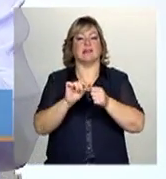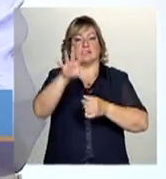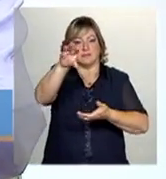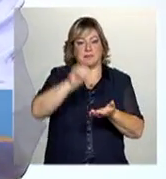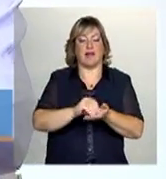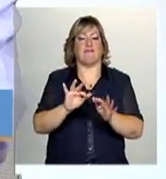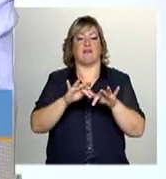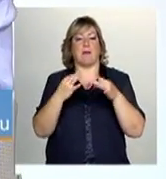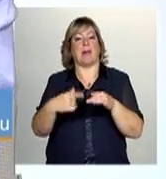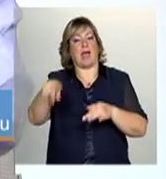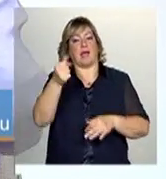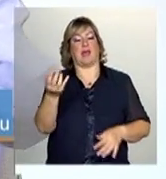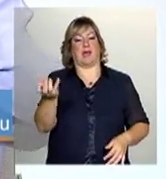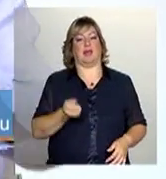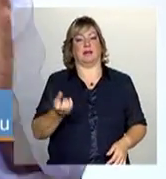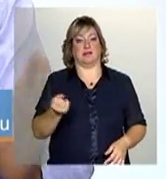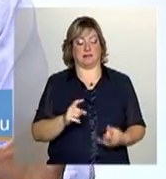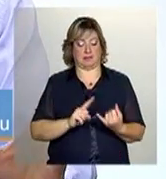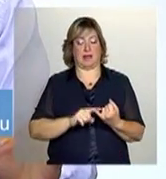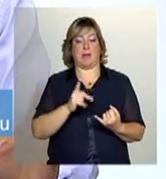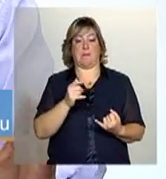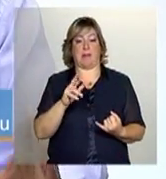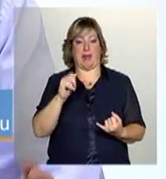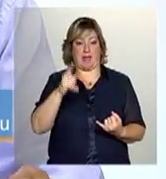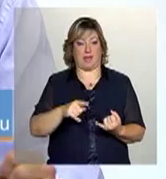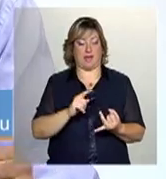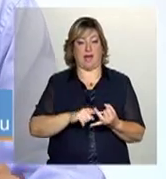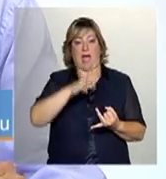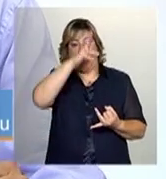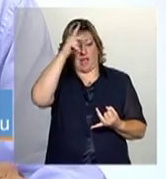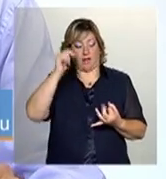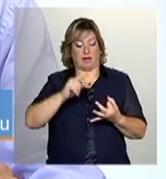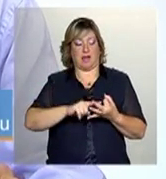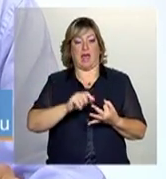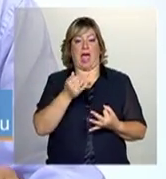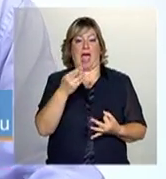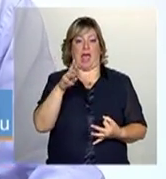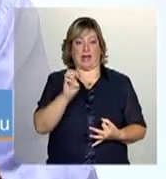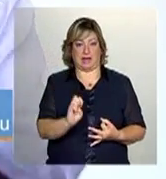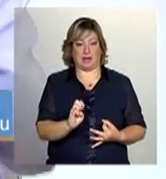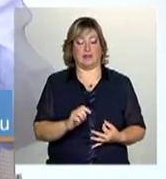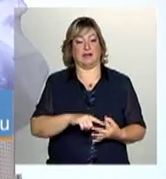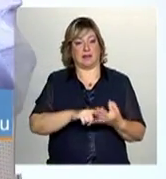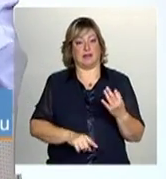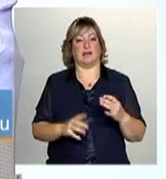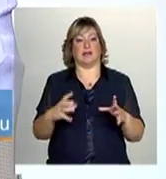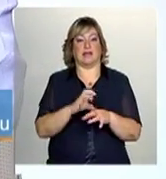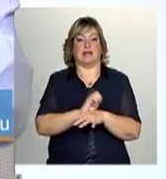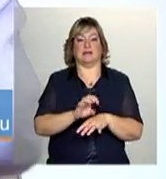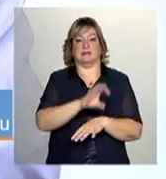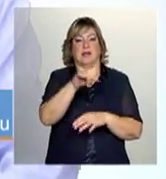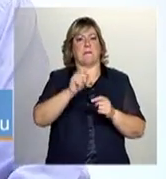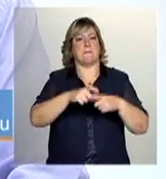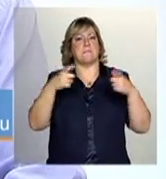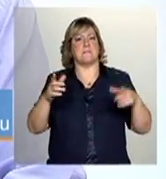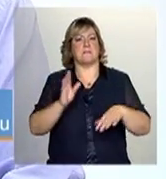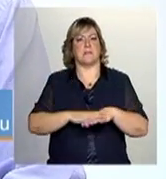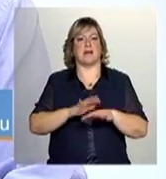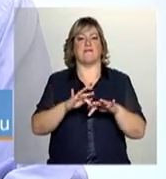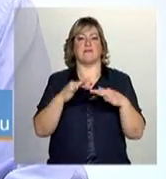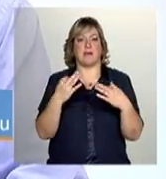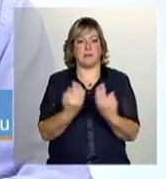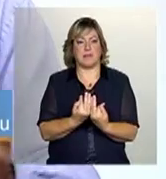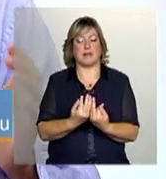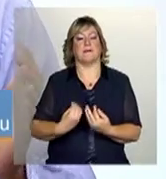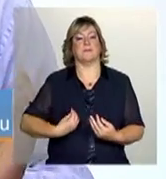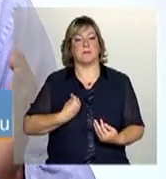de quais são os estados? Pará, Amazonas e Acre. Foram os que apareceram o maior número de famílias. E a gente desenvolveu uma primeira ação agora lá no